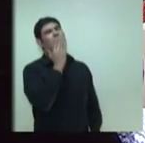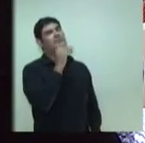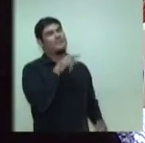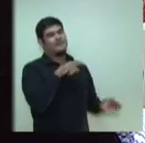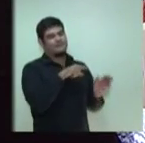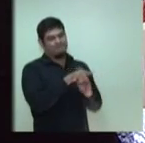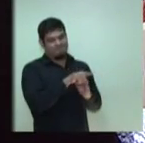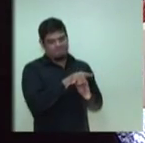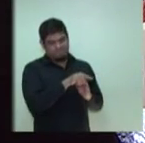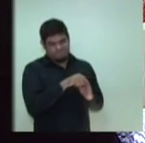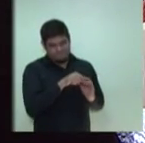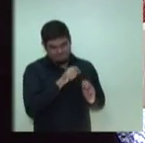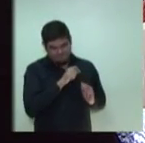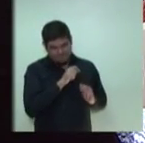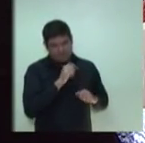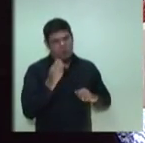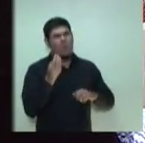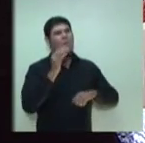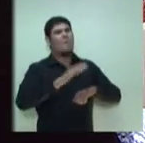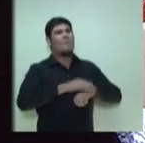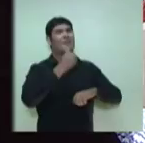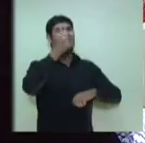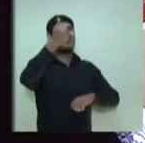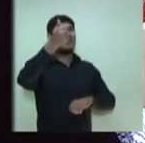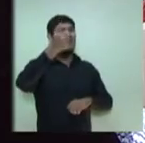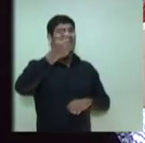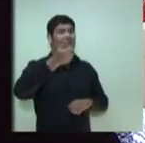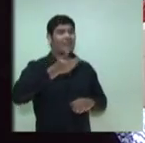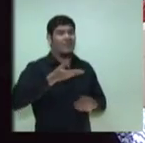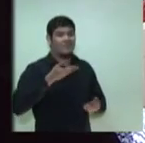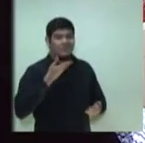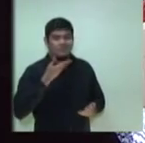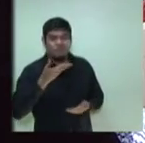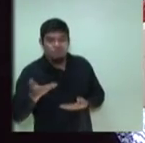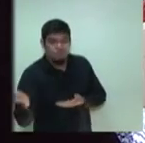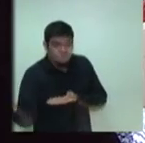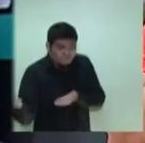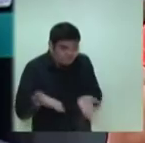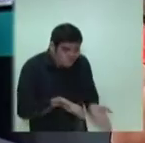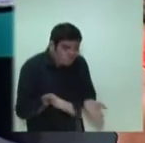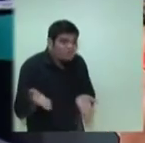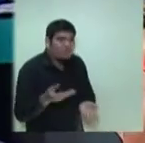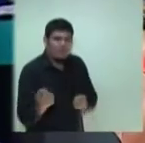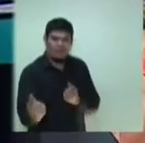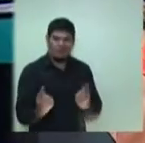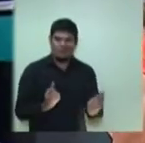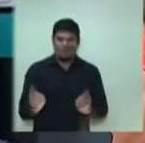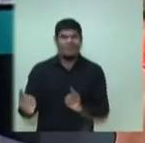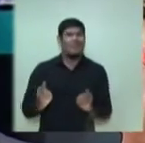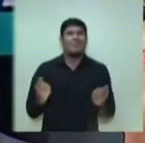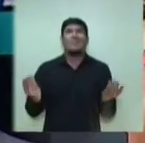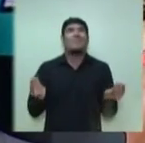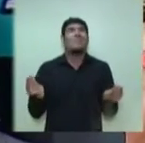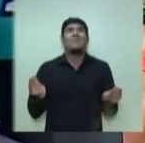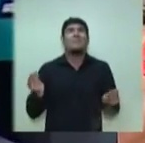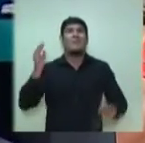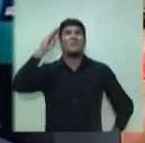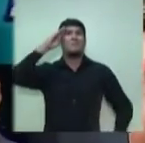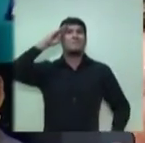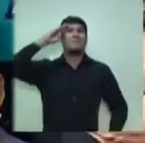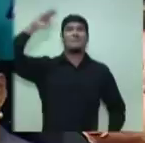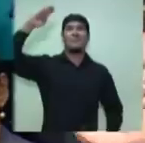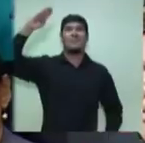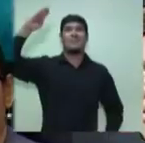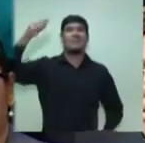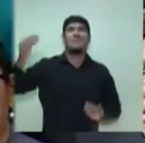Na saúde, para melhoria no atendimento, nas unidades básicas, na prioridade, como é que o senhor está trabalhando nessa